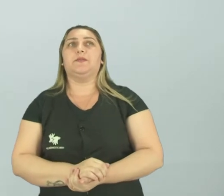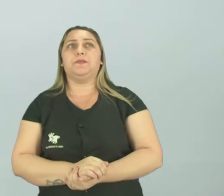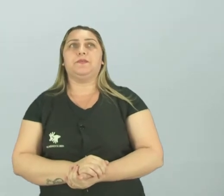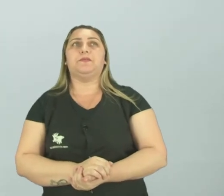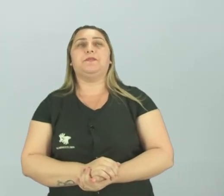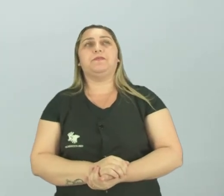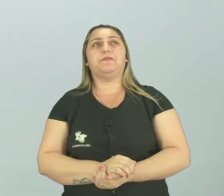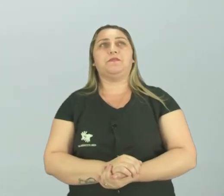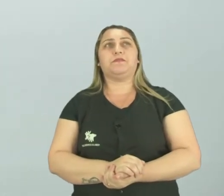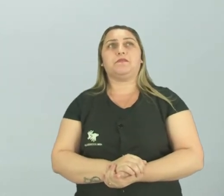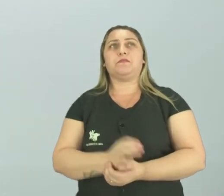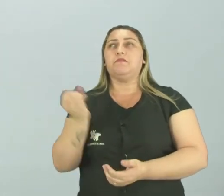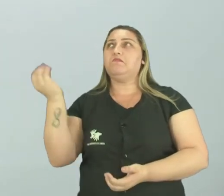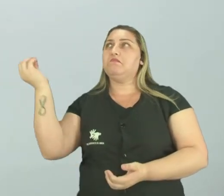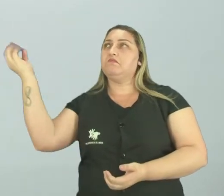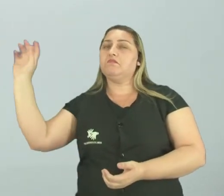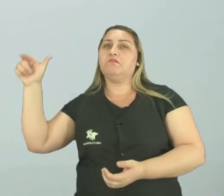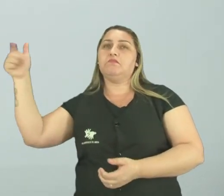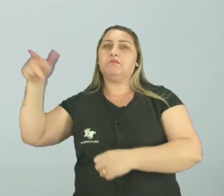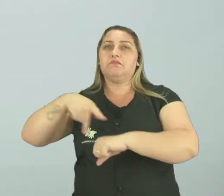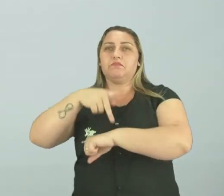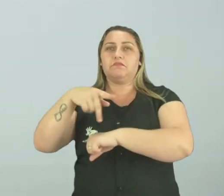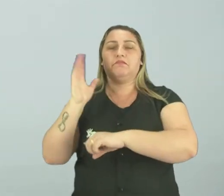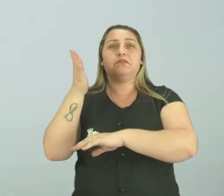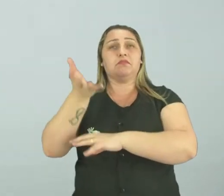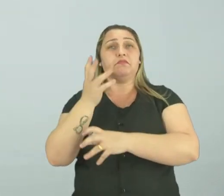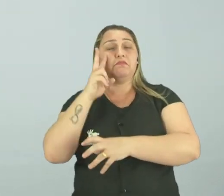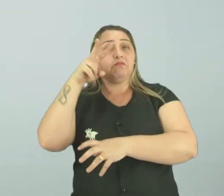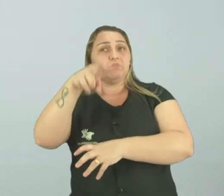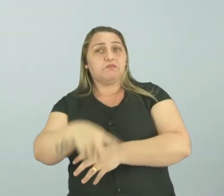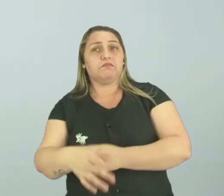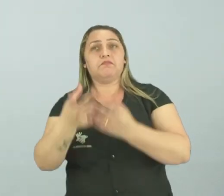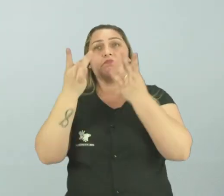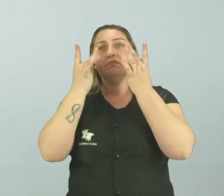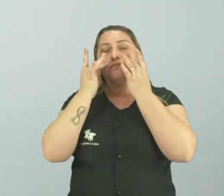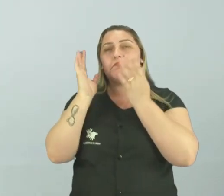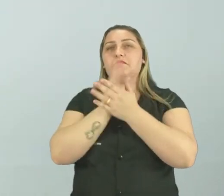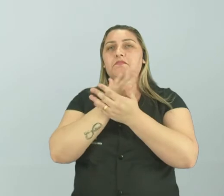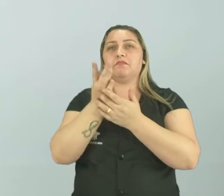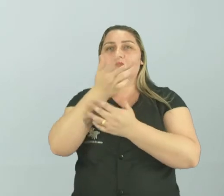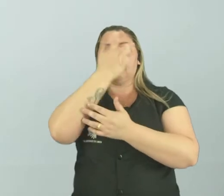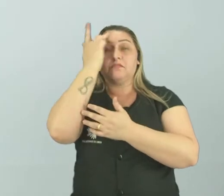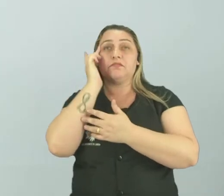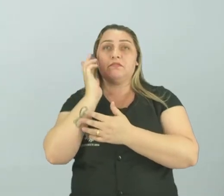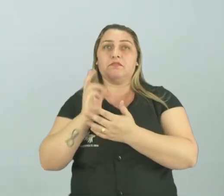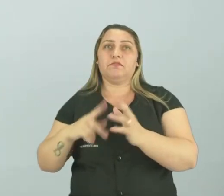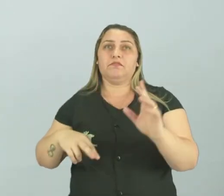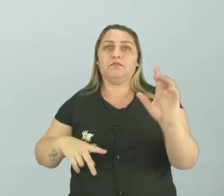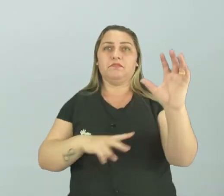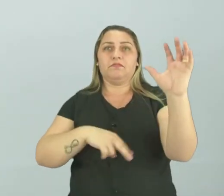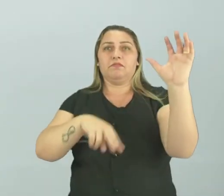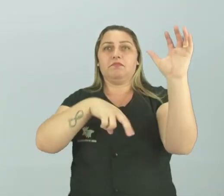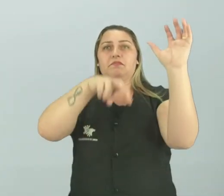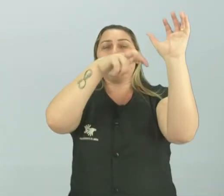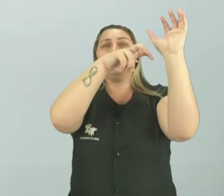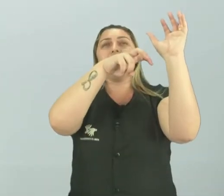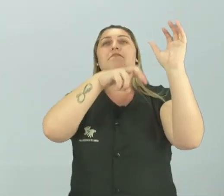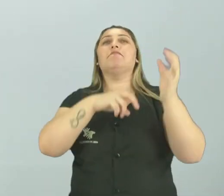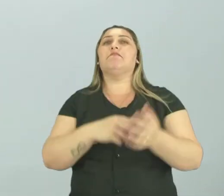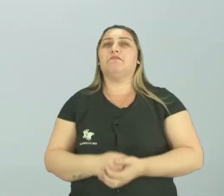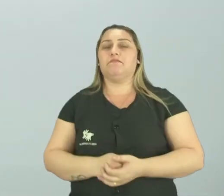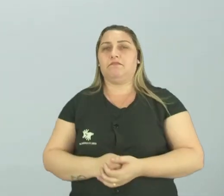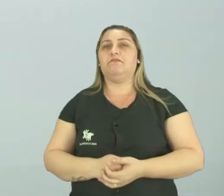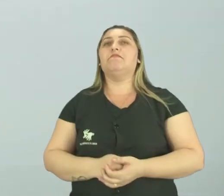vêm de fora, quando vão lá, né? Querem ir. Algumas pessoas vão, querem subir, né? Querem escalar.